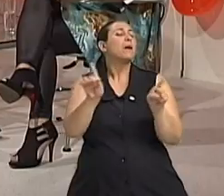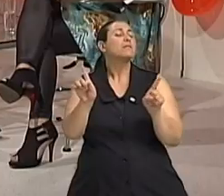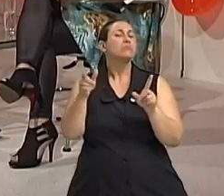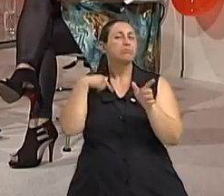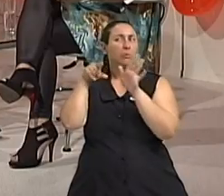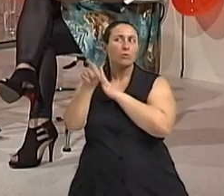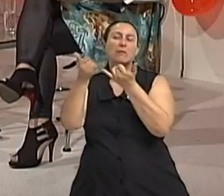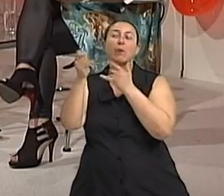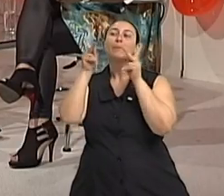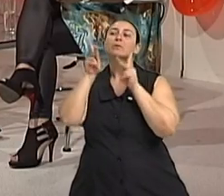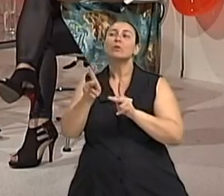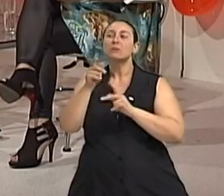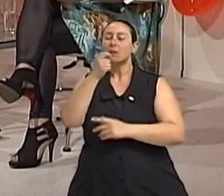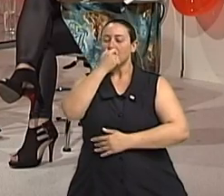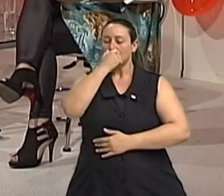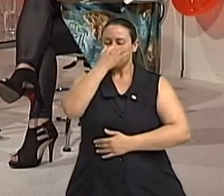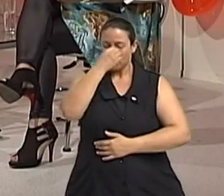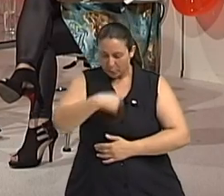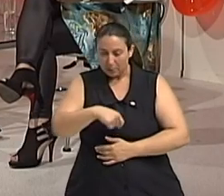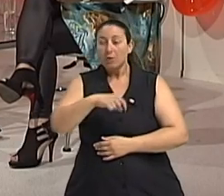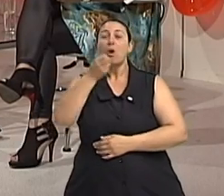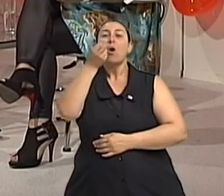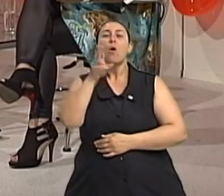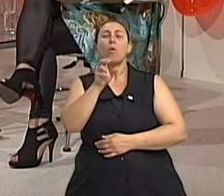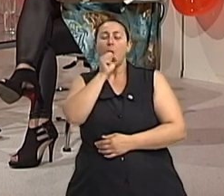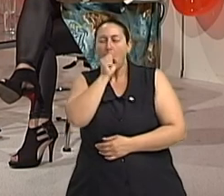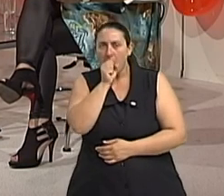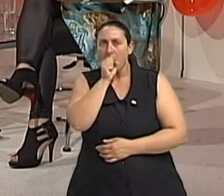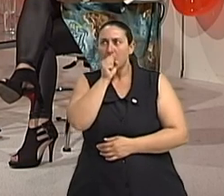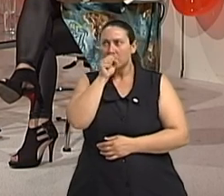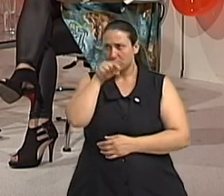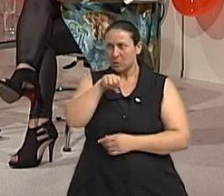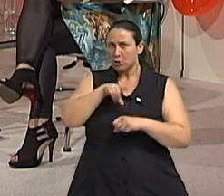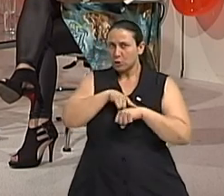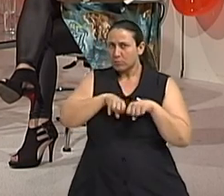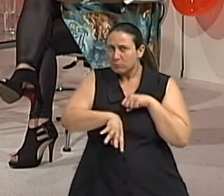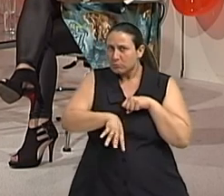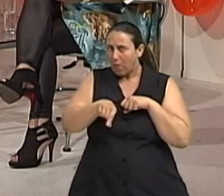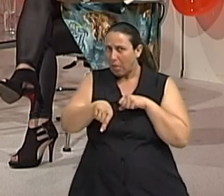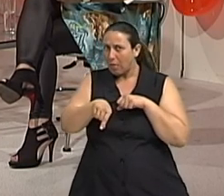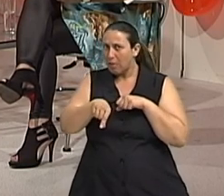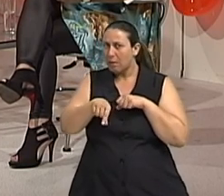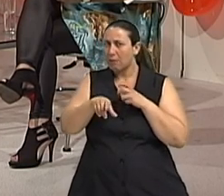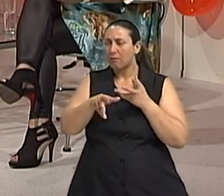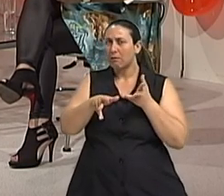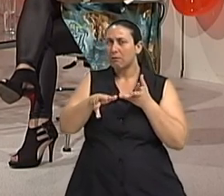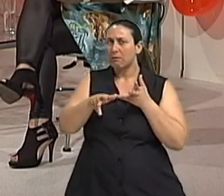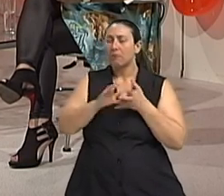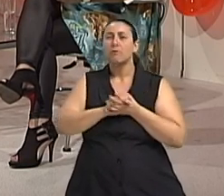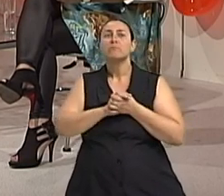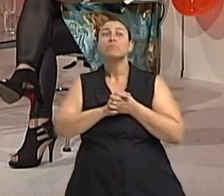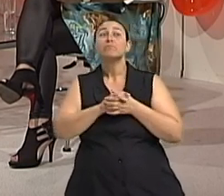espiram ou tossem e já perdem um pouquinho de urina isso já é sinal de incontinência? Essa é uma das formas